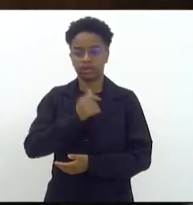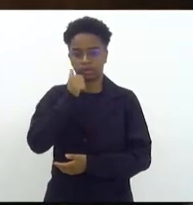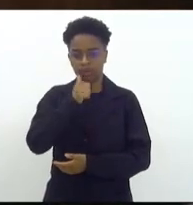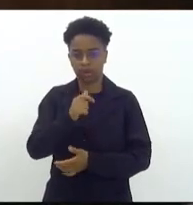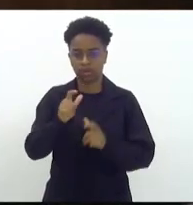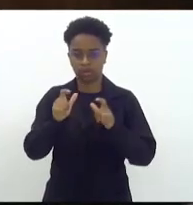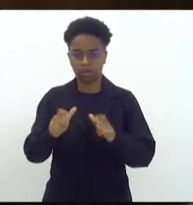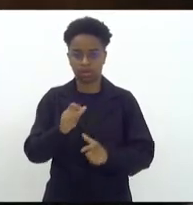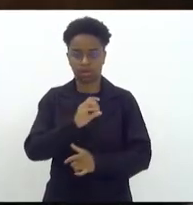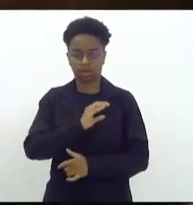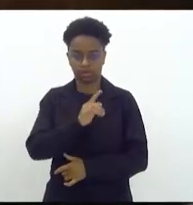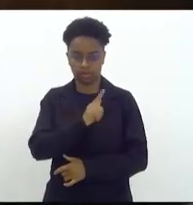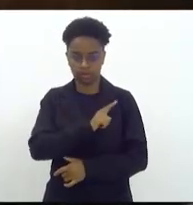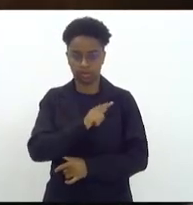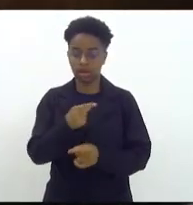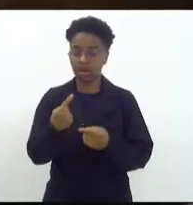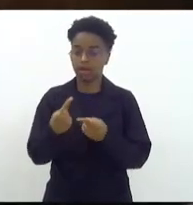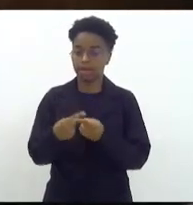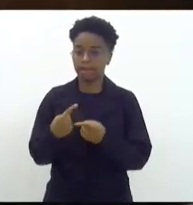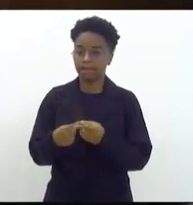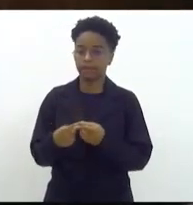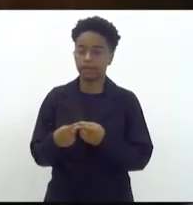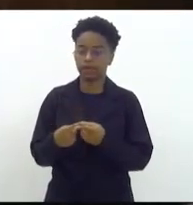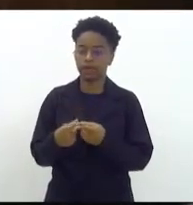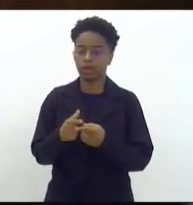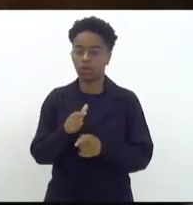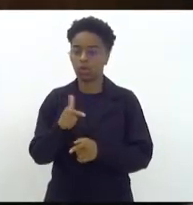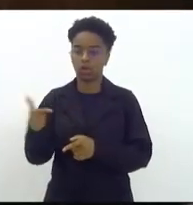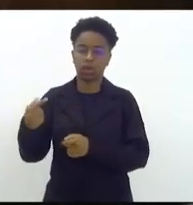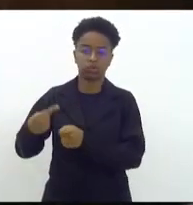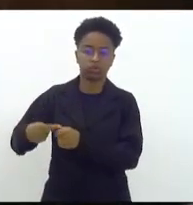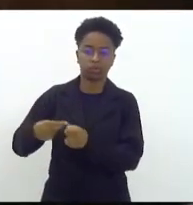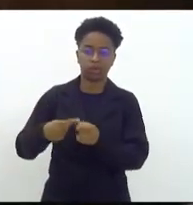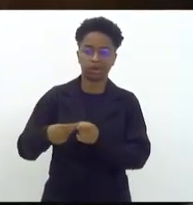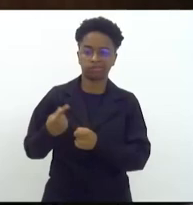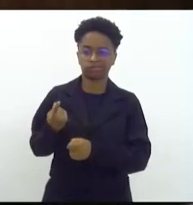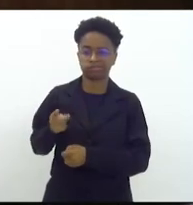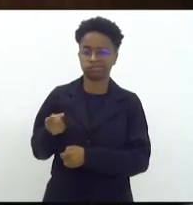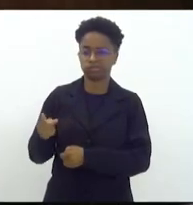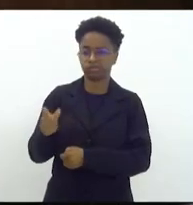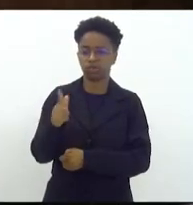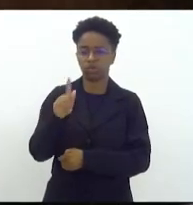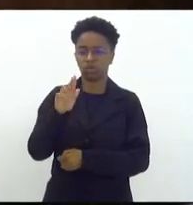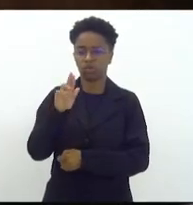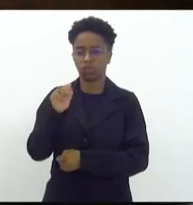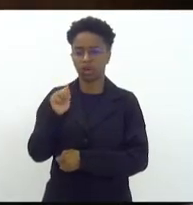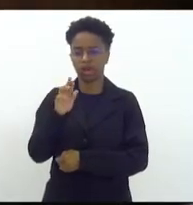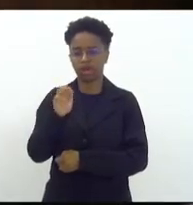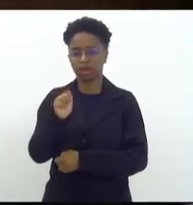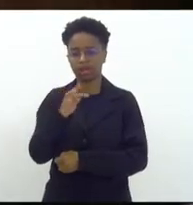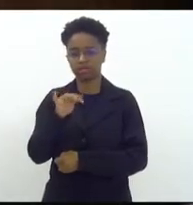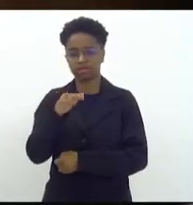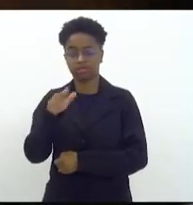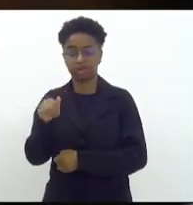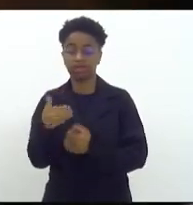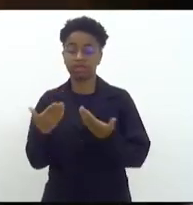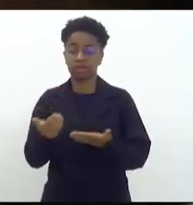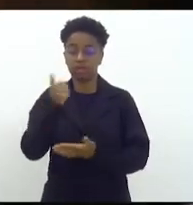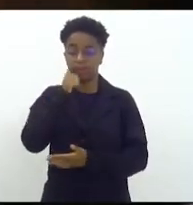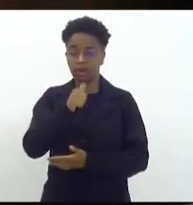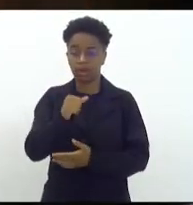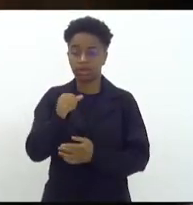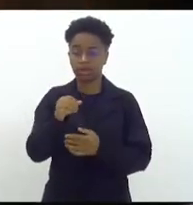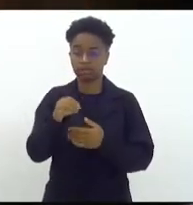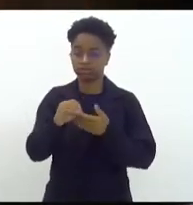Campo Grande, que estava lá em outro bairro, estava lá em Guagatiba, e com isso as Mulheres da Zona Oeste não estavam conseguindo.